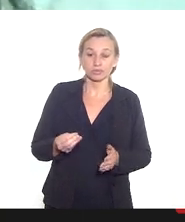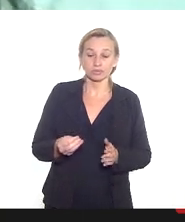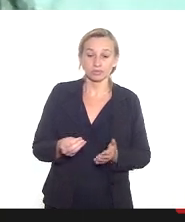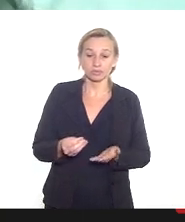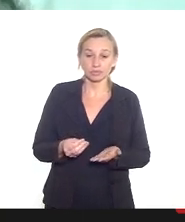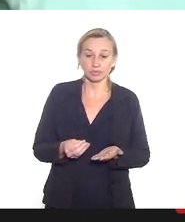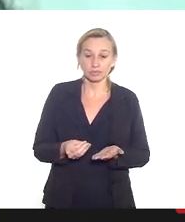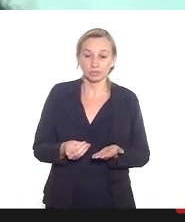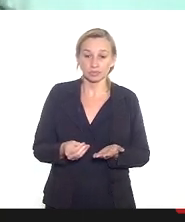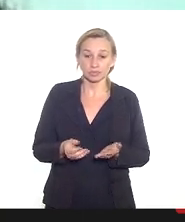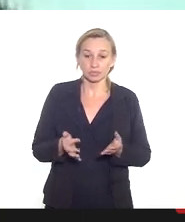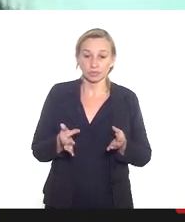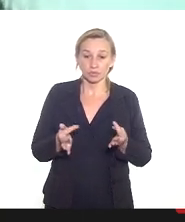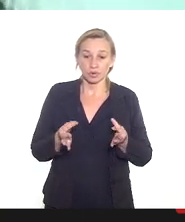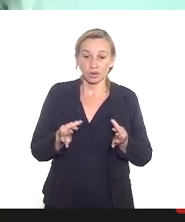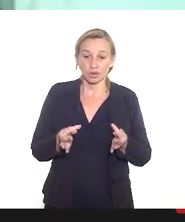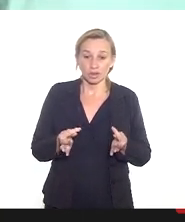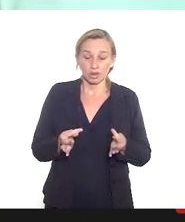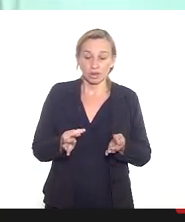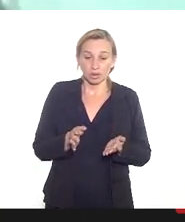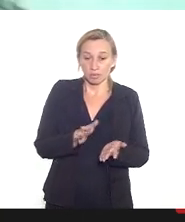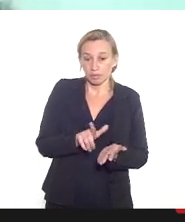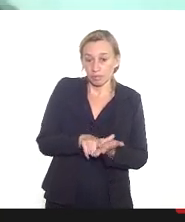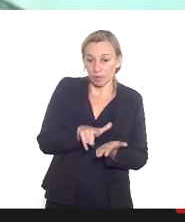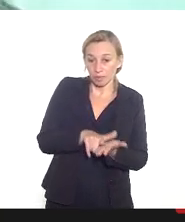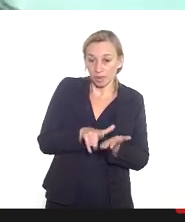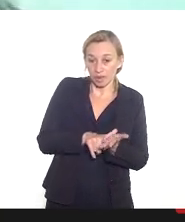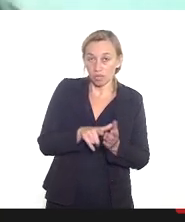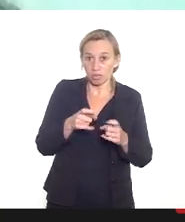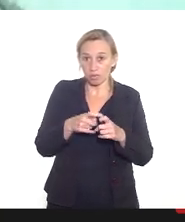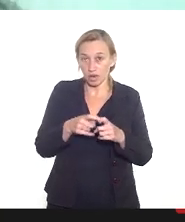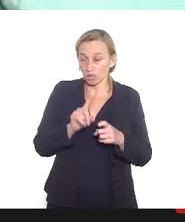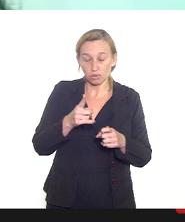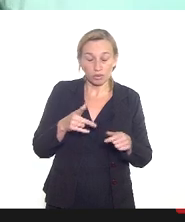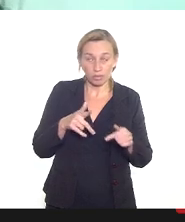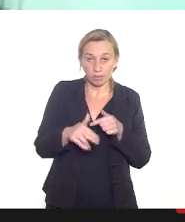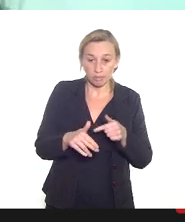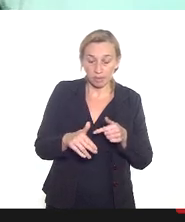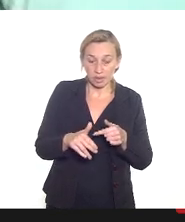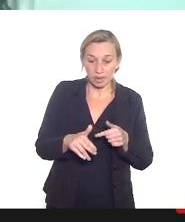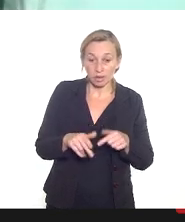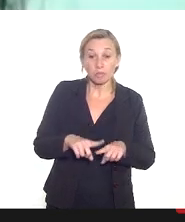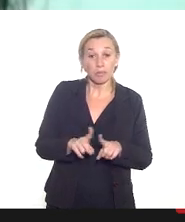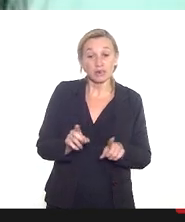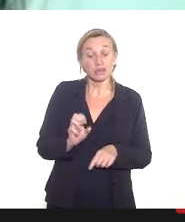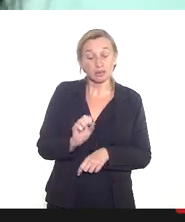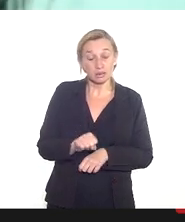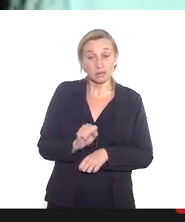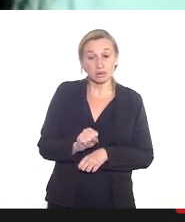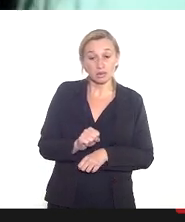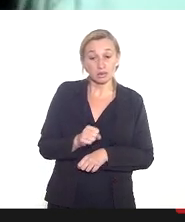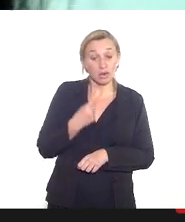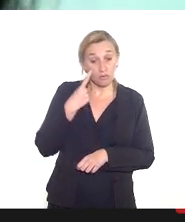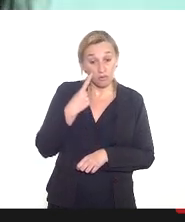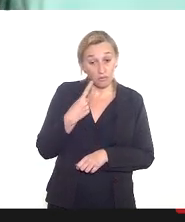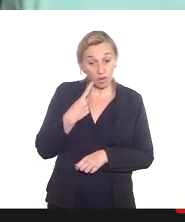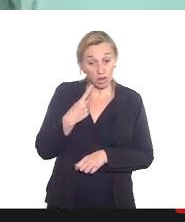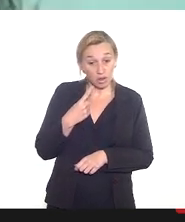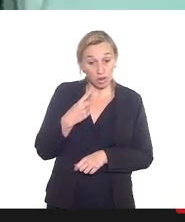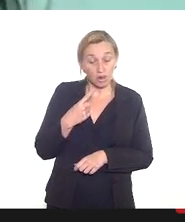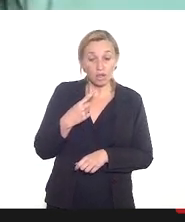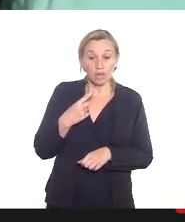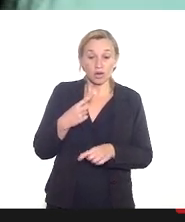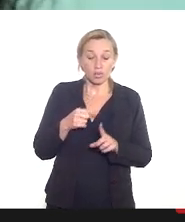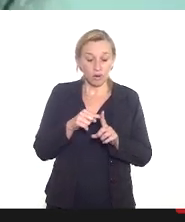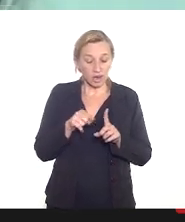como se diz embarreirar a vacinação e sim ver com a gestante discutir